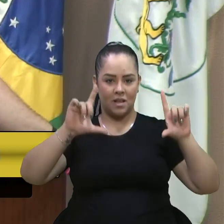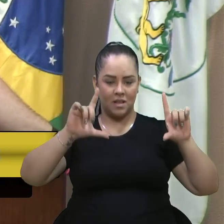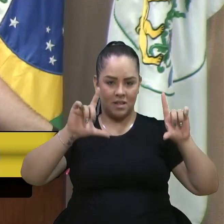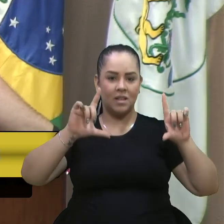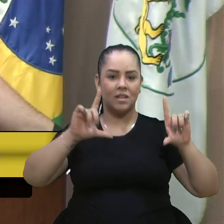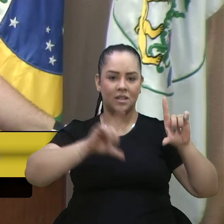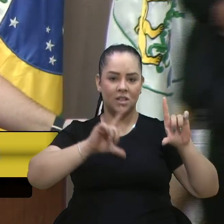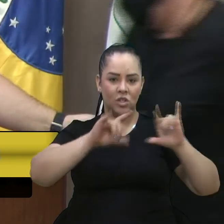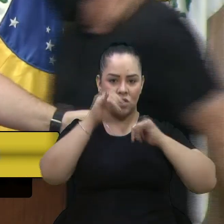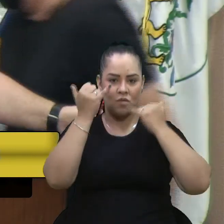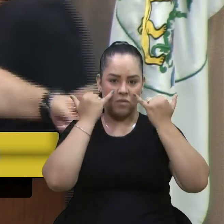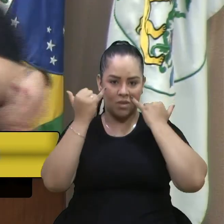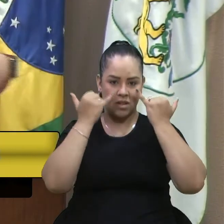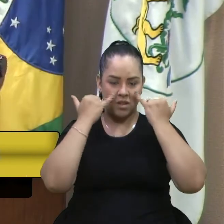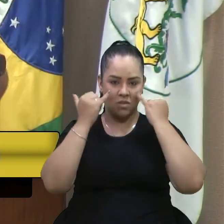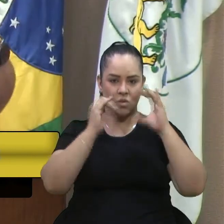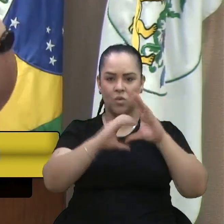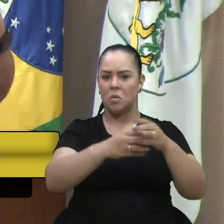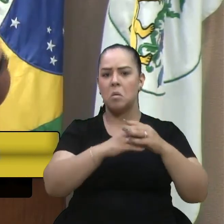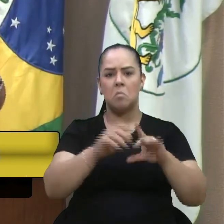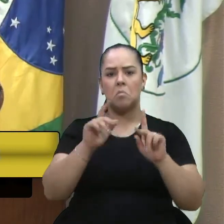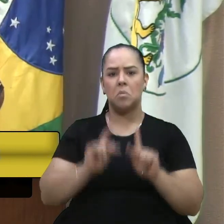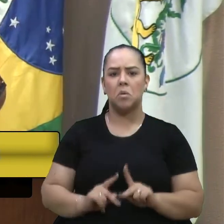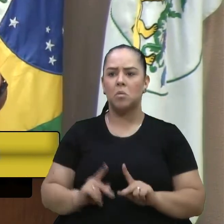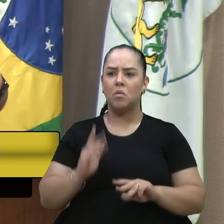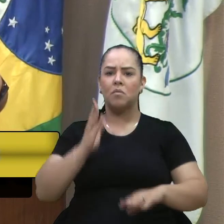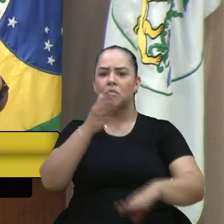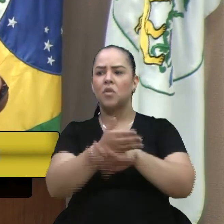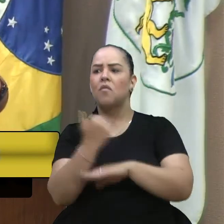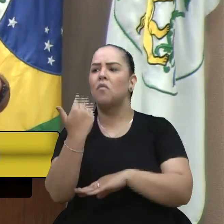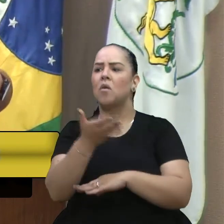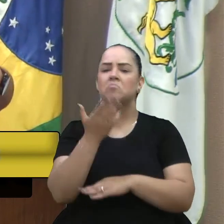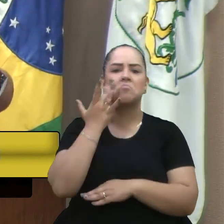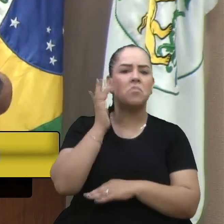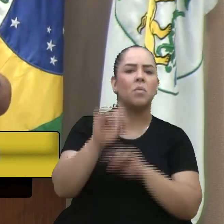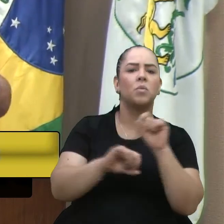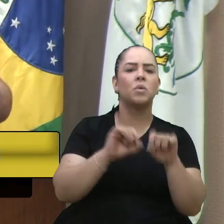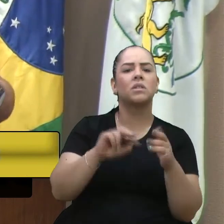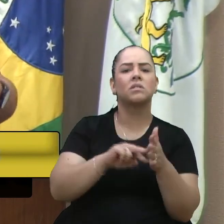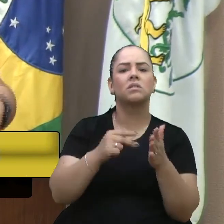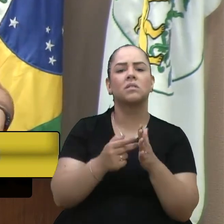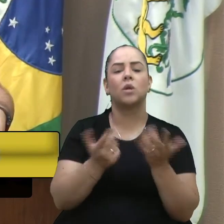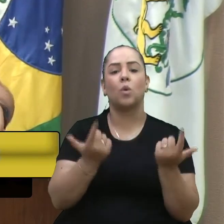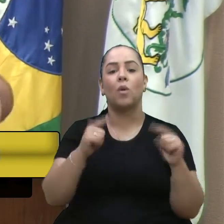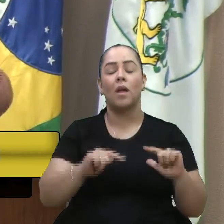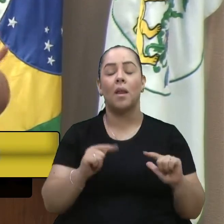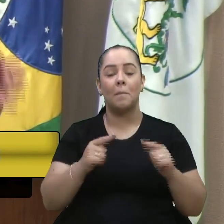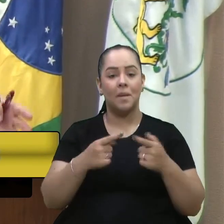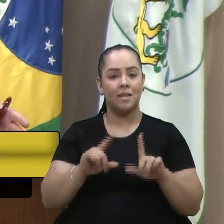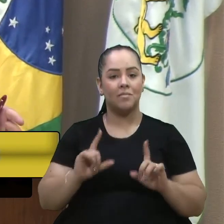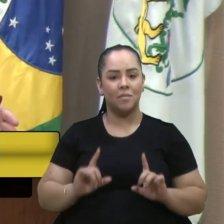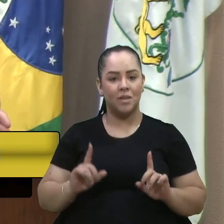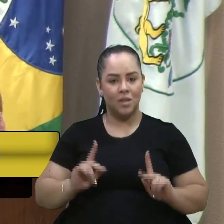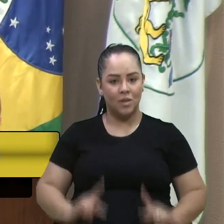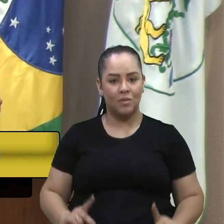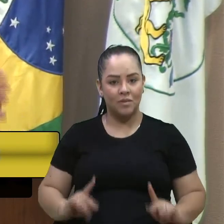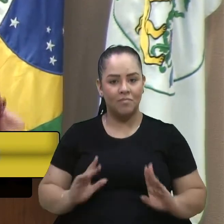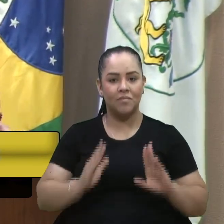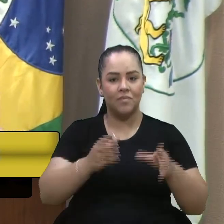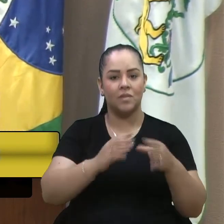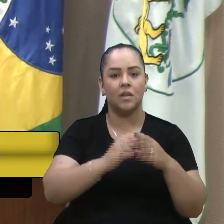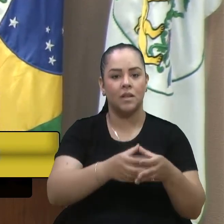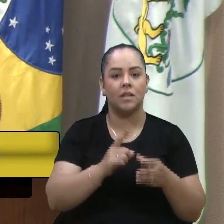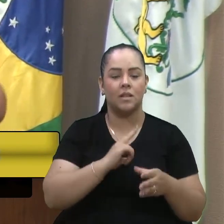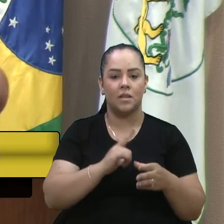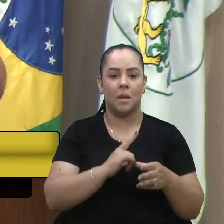informação turística que ninguém sabia quem vem de fora não sabe o que significa aquele espaço e hoje os turistas que chegam ali tem uma identificação com a placa